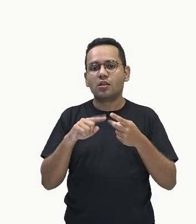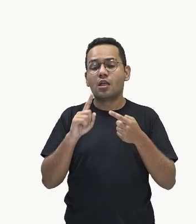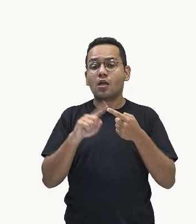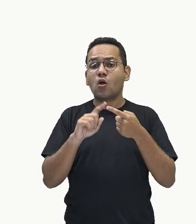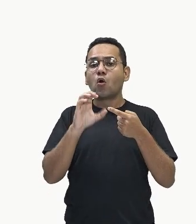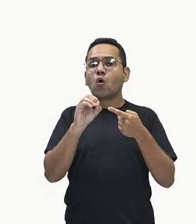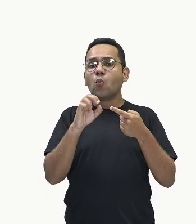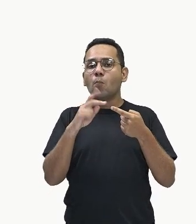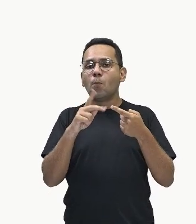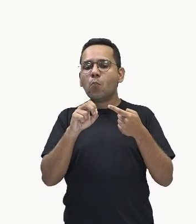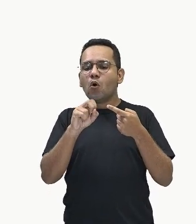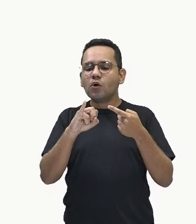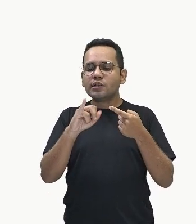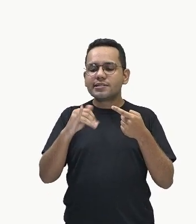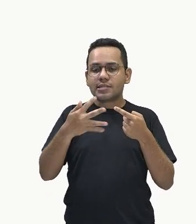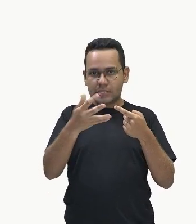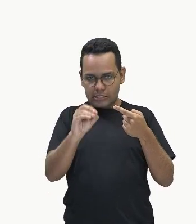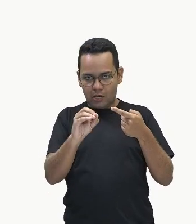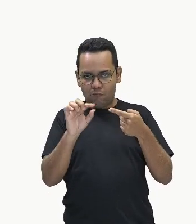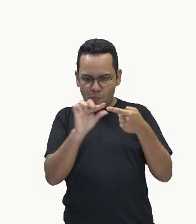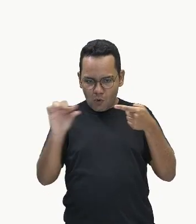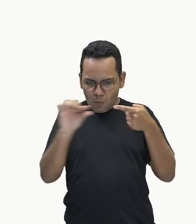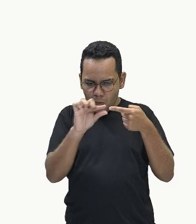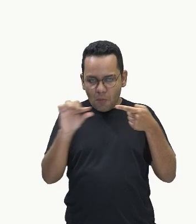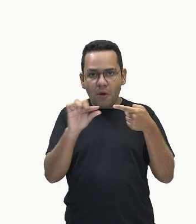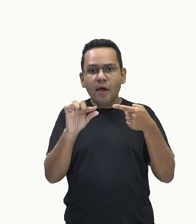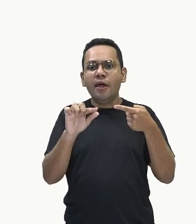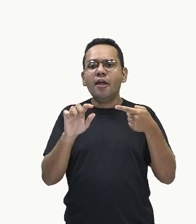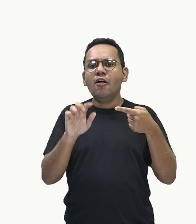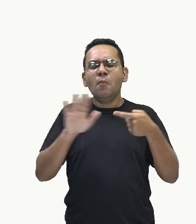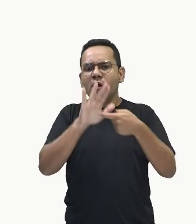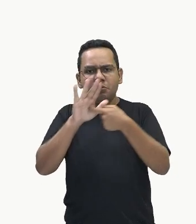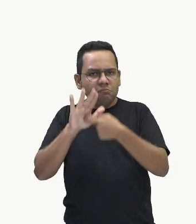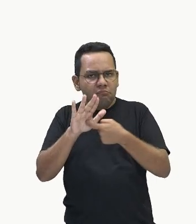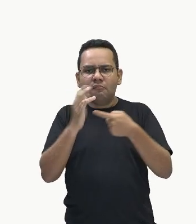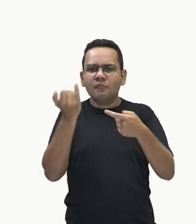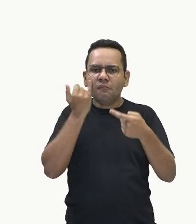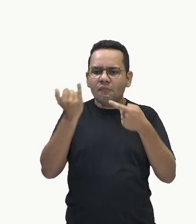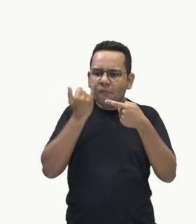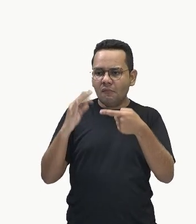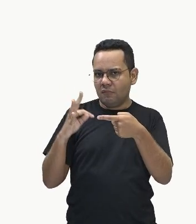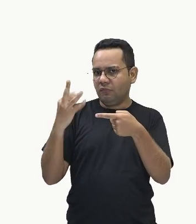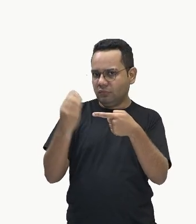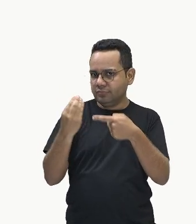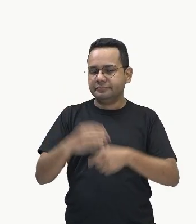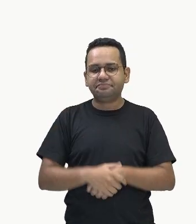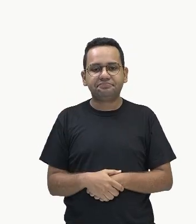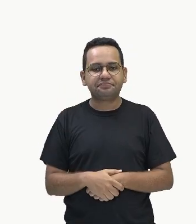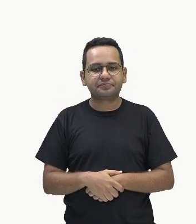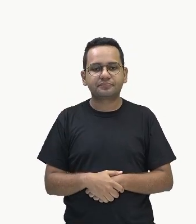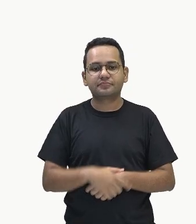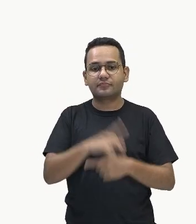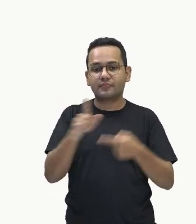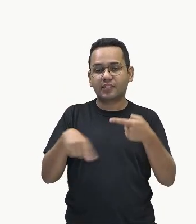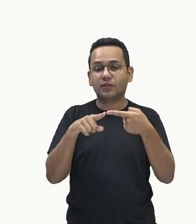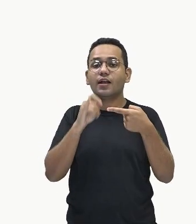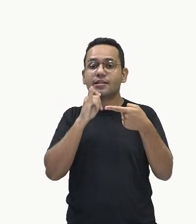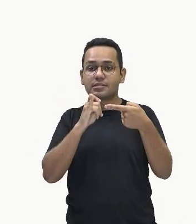Ele sempre vai mostrar componentes de um todo. E aí temos como exemplo o nosso gráfico de setores.